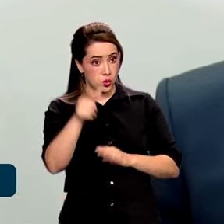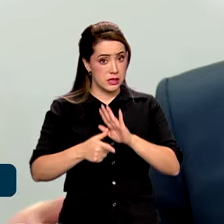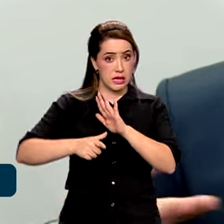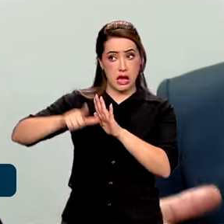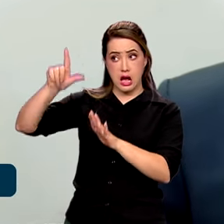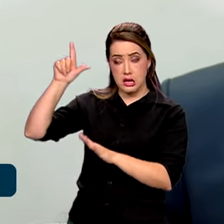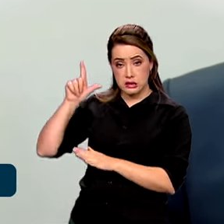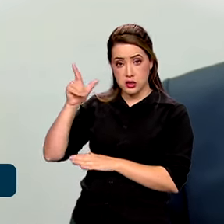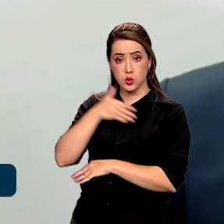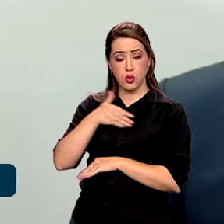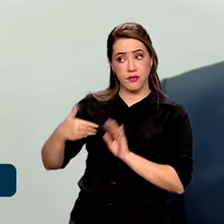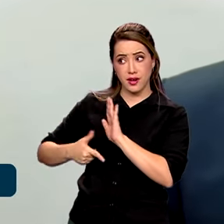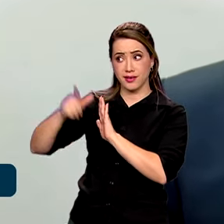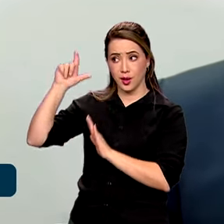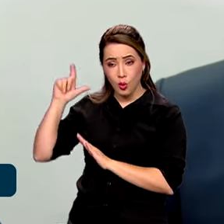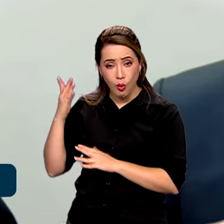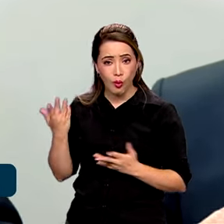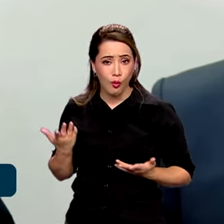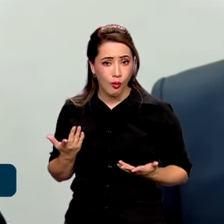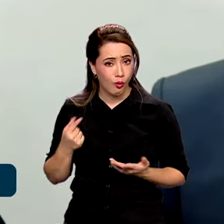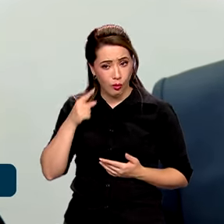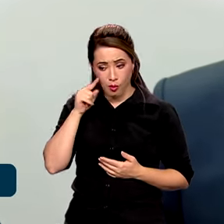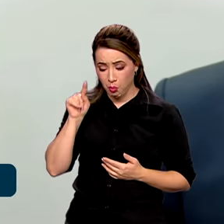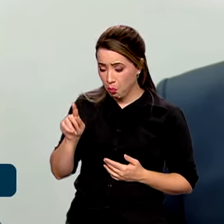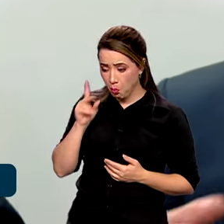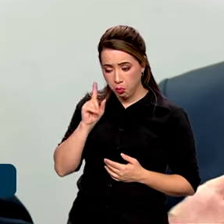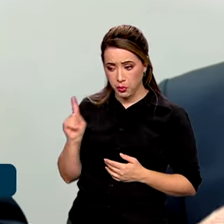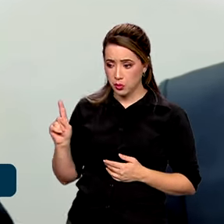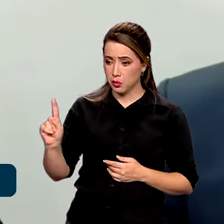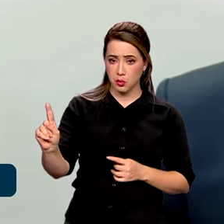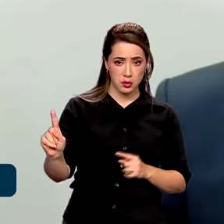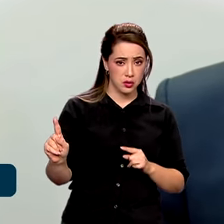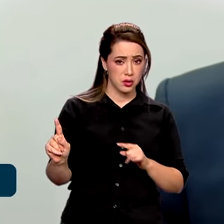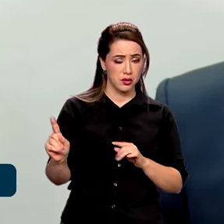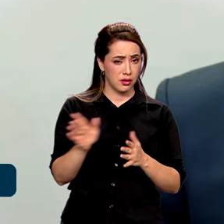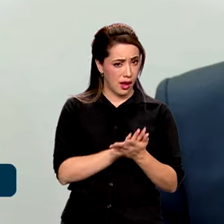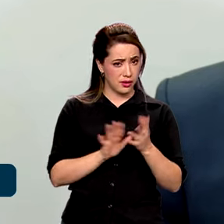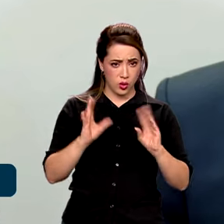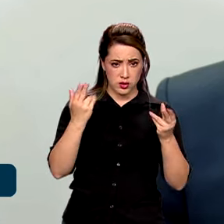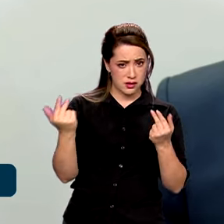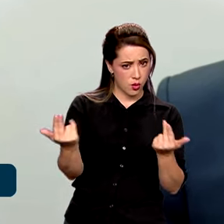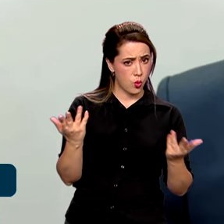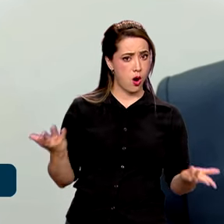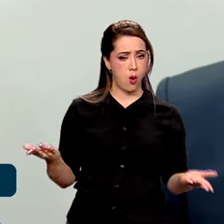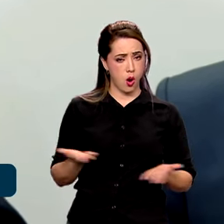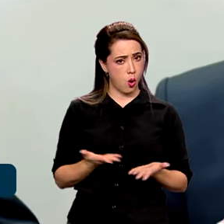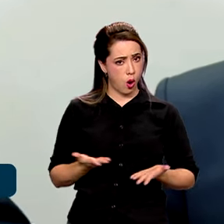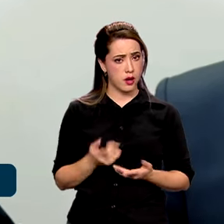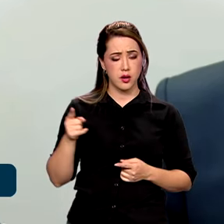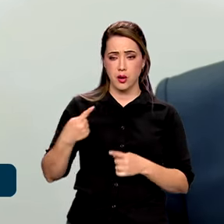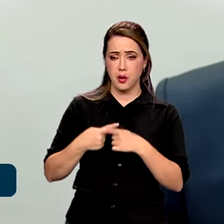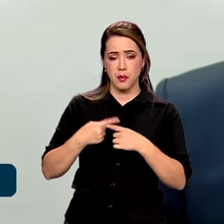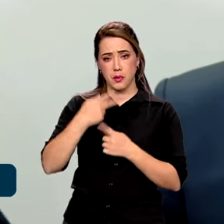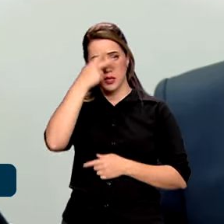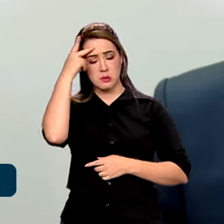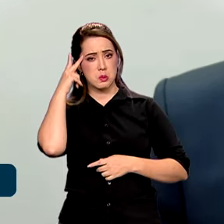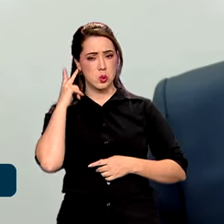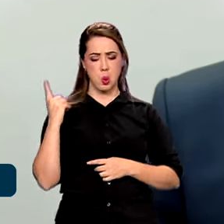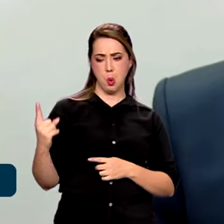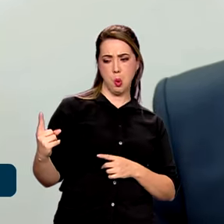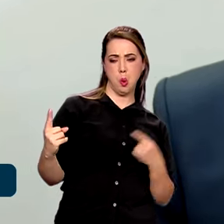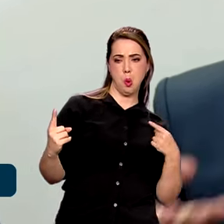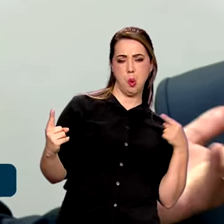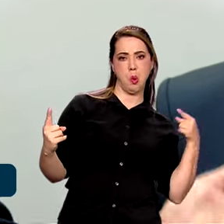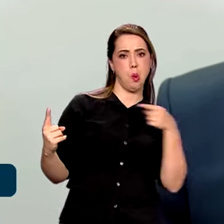os cargos, no governo passado, eu não vi nada acontecer desse tipo. Por que essa agressividade?